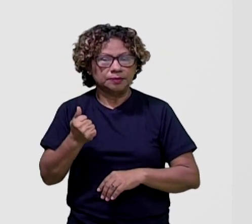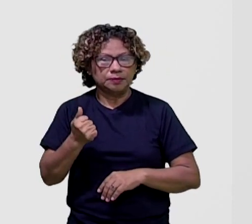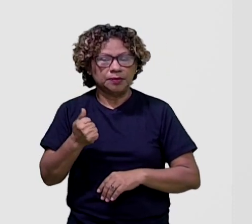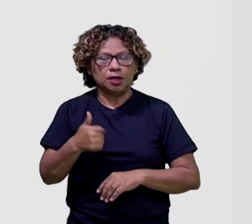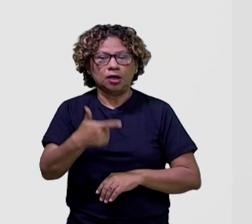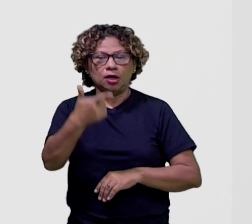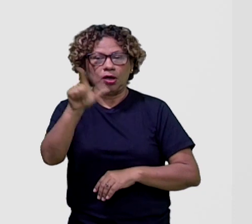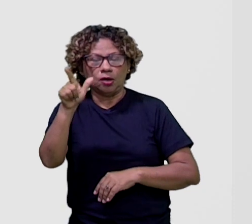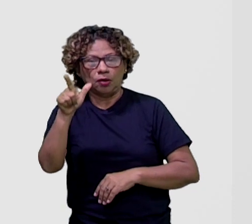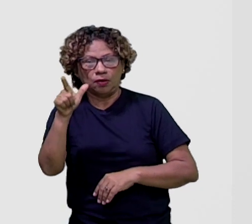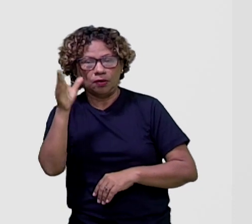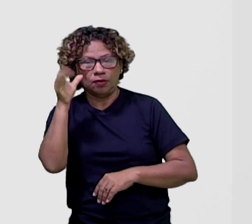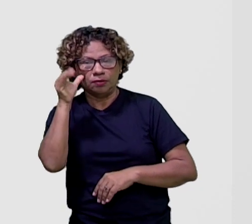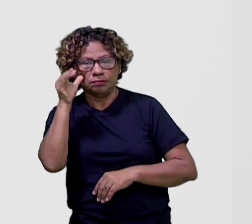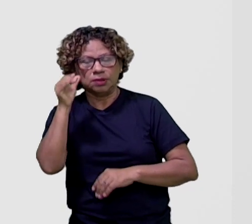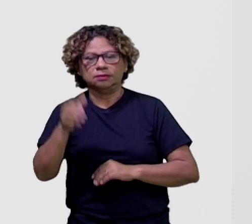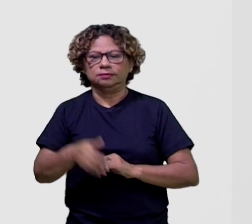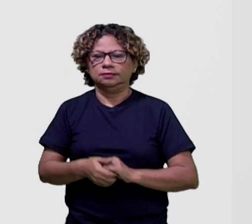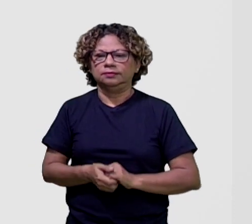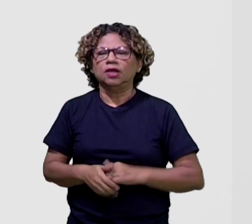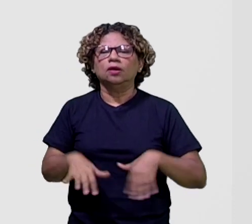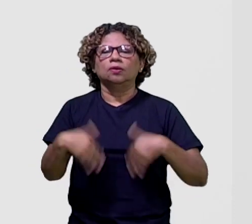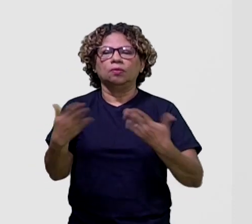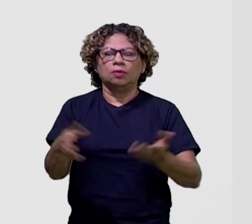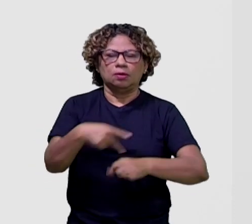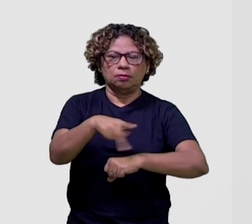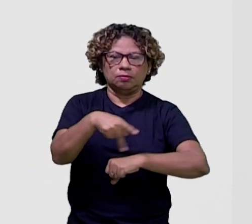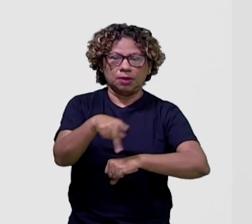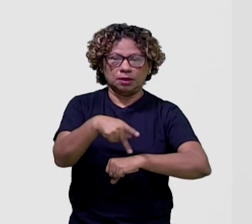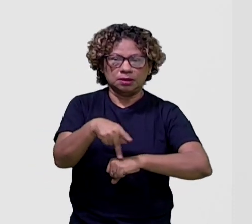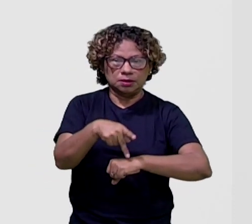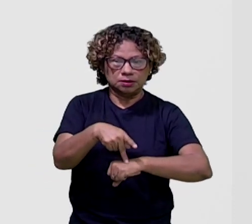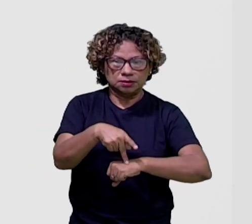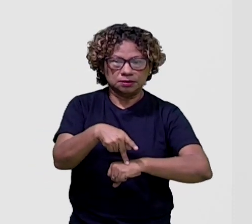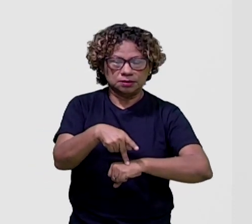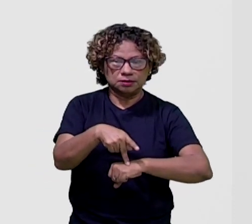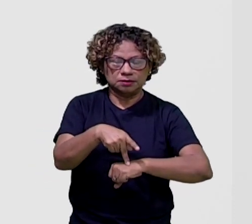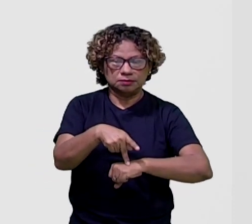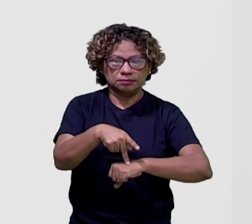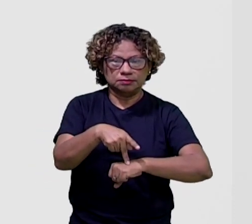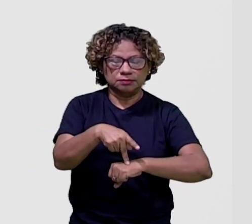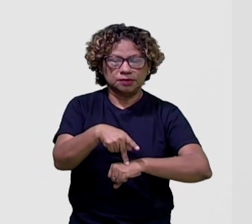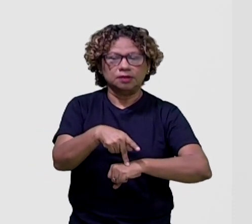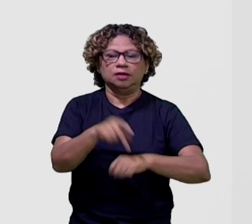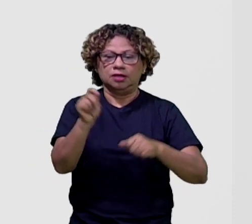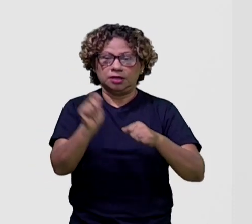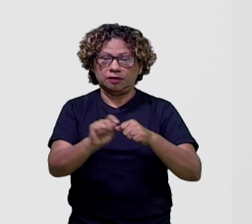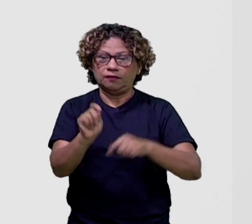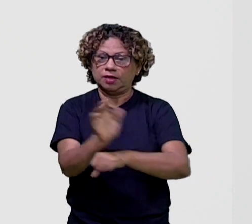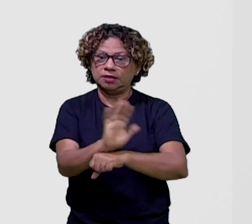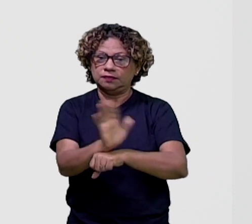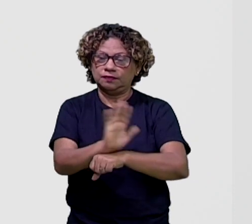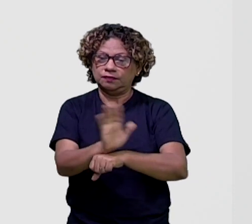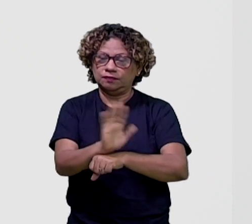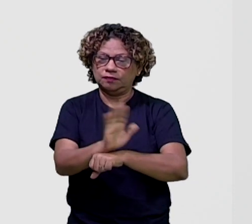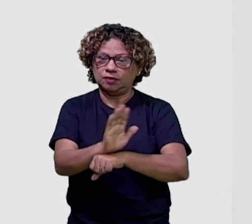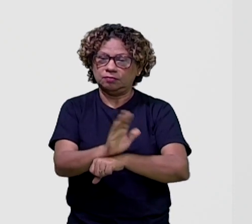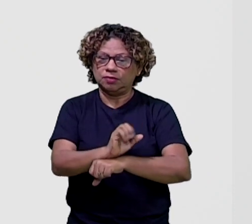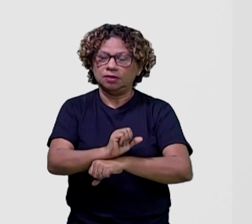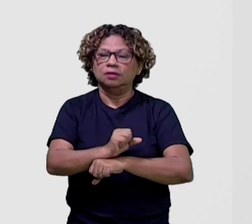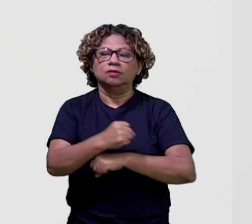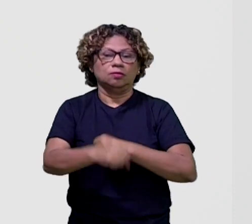curiosidades. Então, qual país, olha só, produz mais filmes por ano?